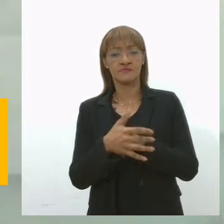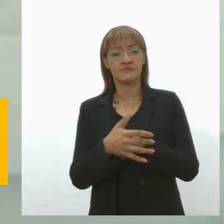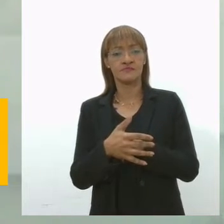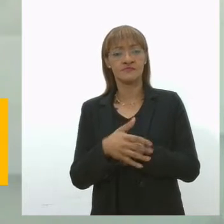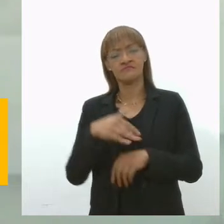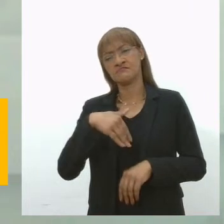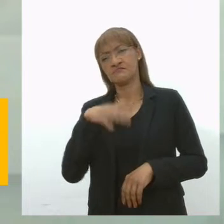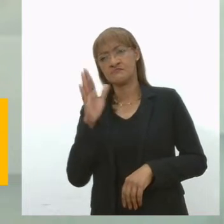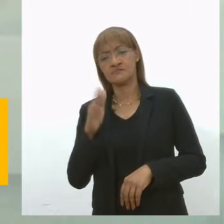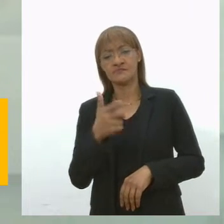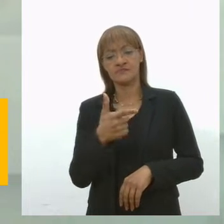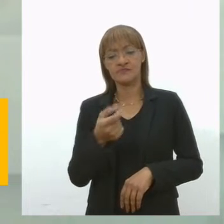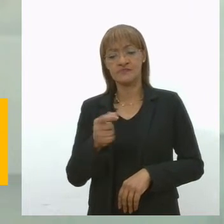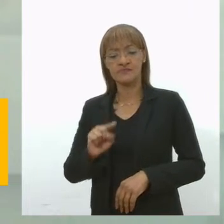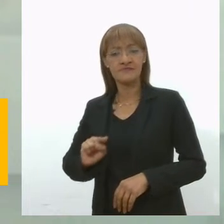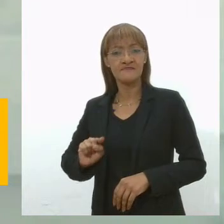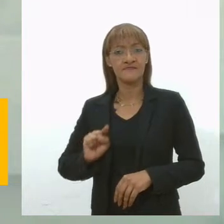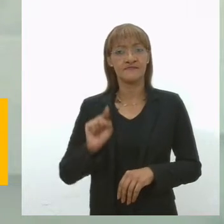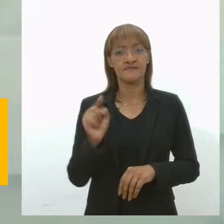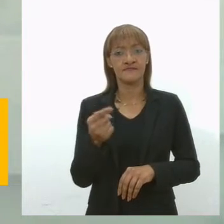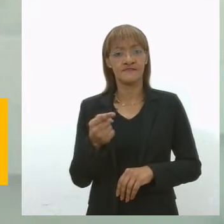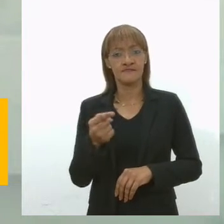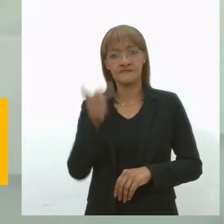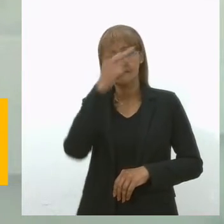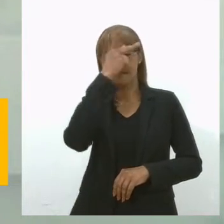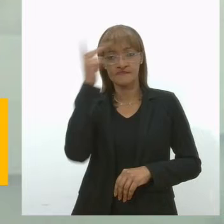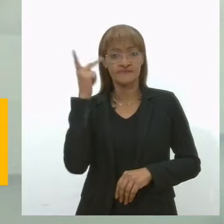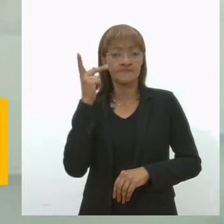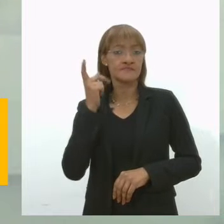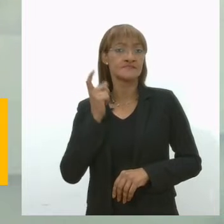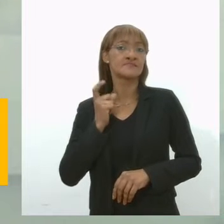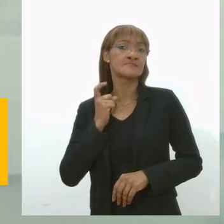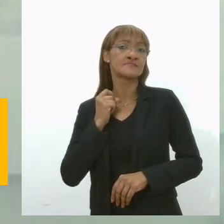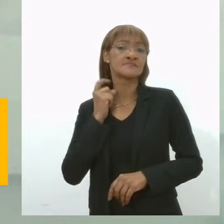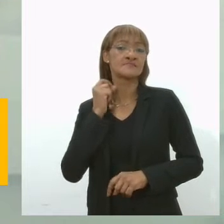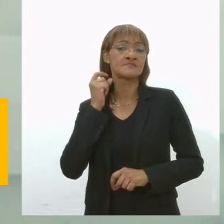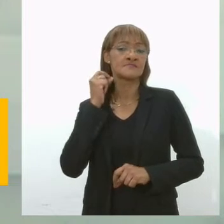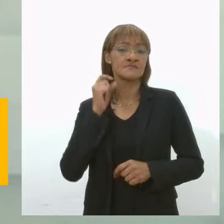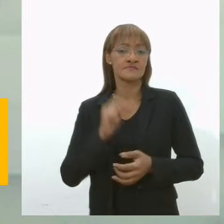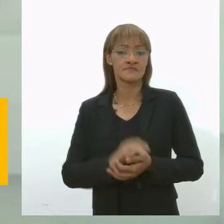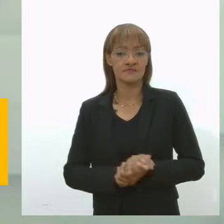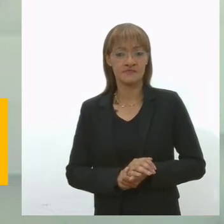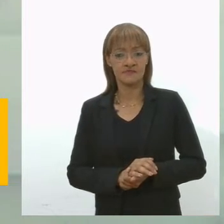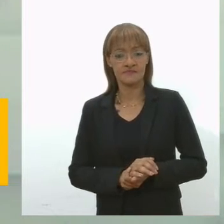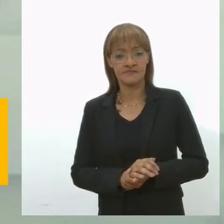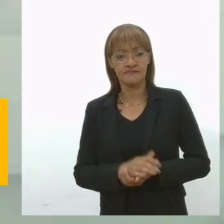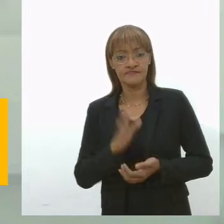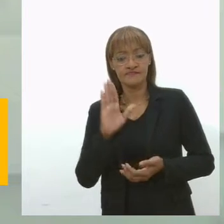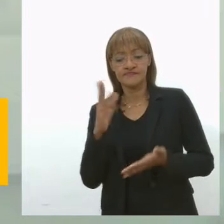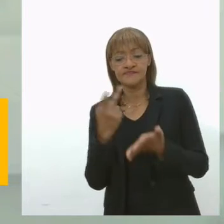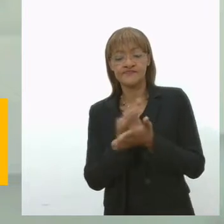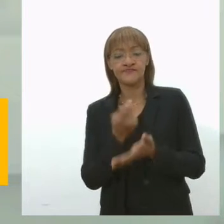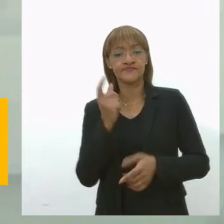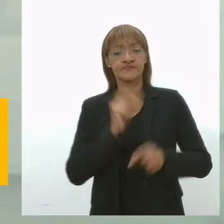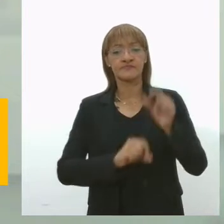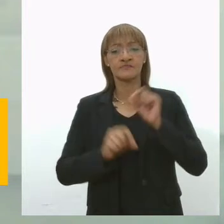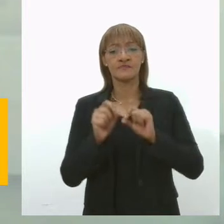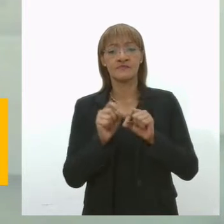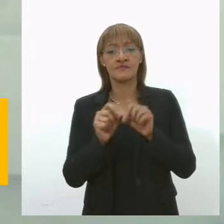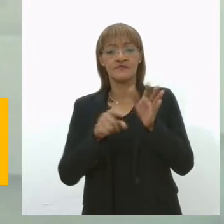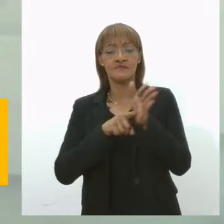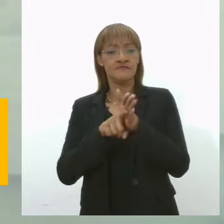20 mil casos de cabeça e pescoço. E isso acontece principalmente, Denise, pelo diagnóstico